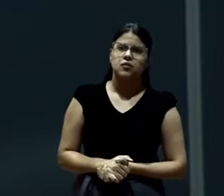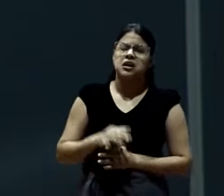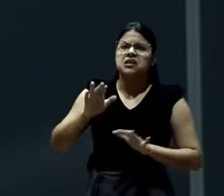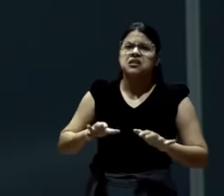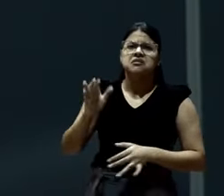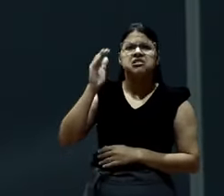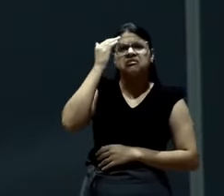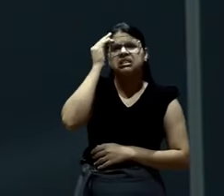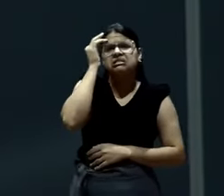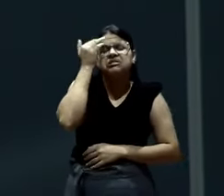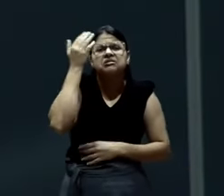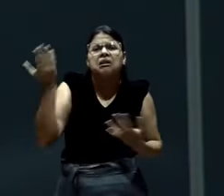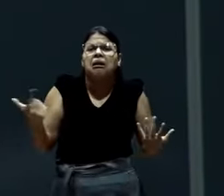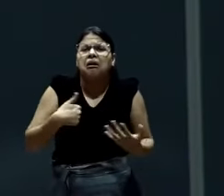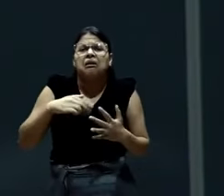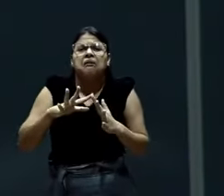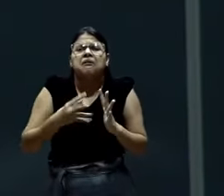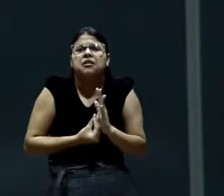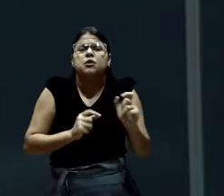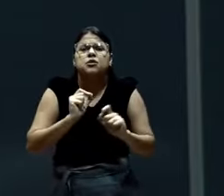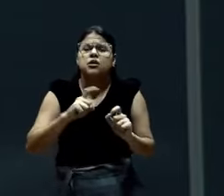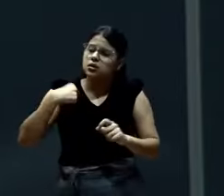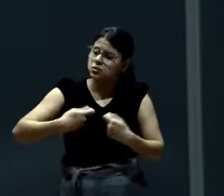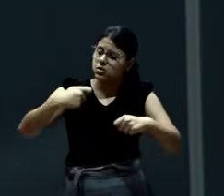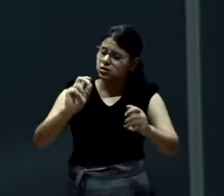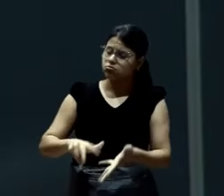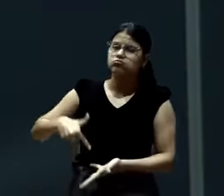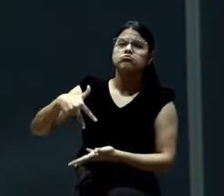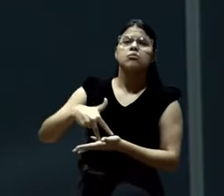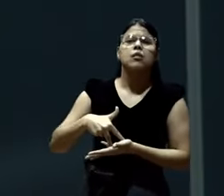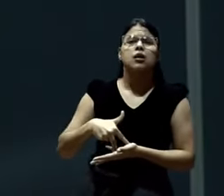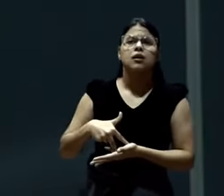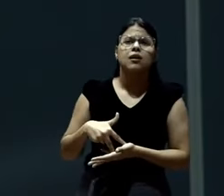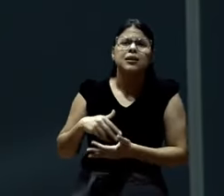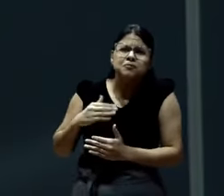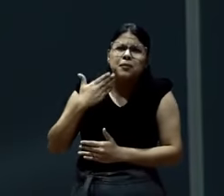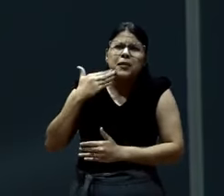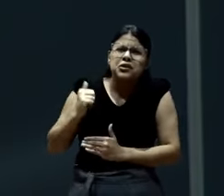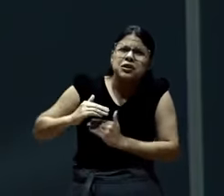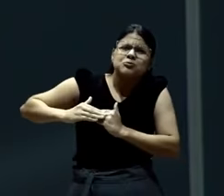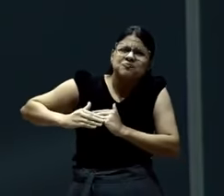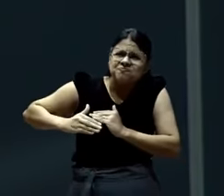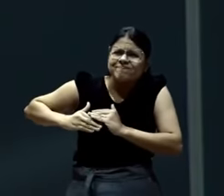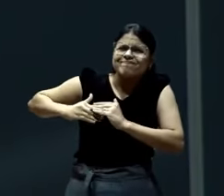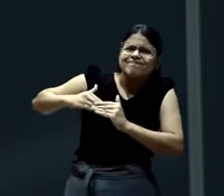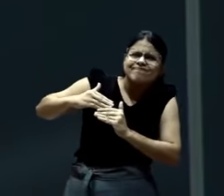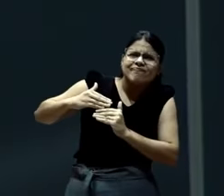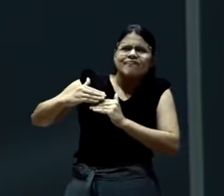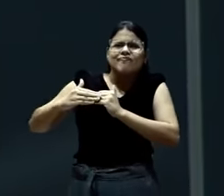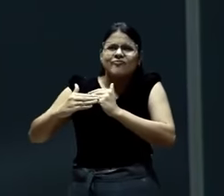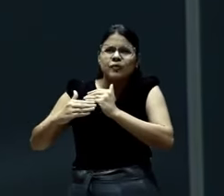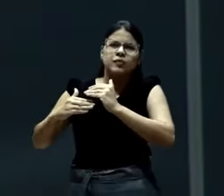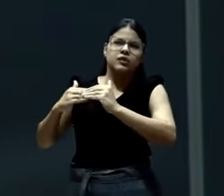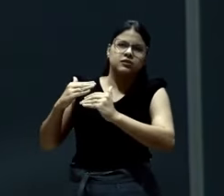igreja e passar, a partir de hoje, a dar um passinho a mais. É uma melhoria de 1% só. Amanhã,